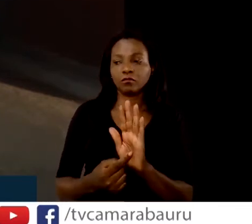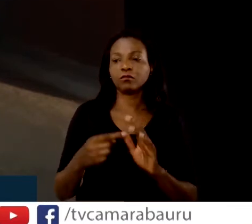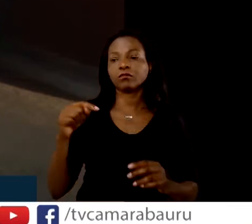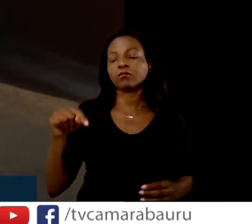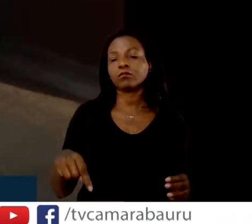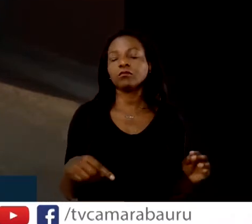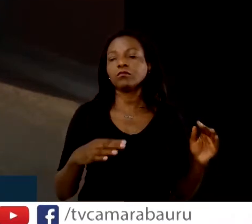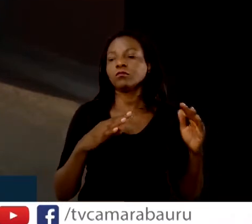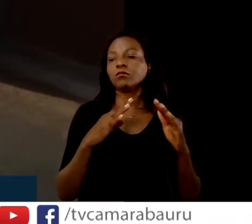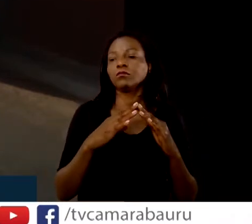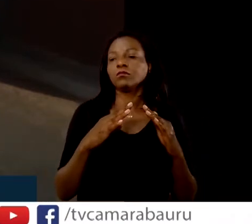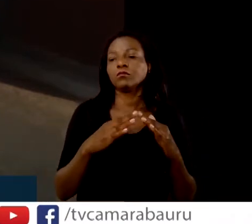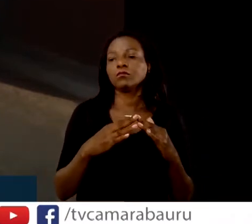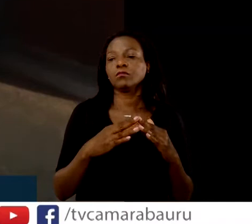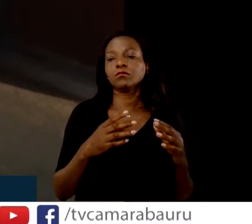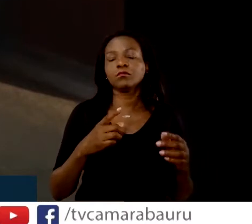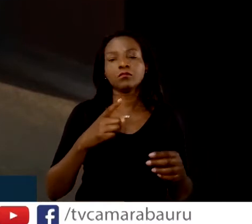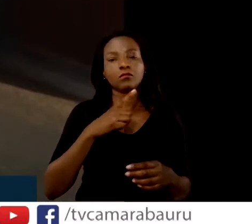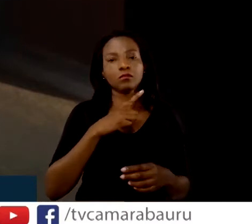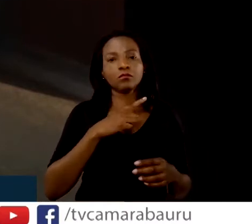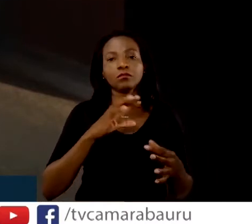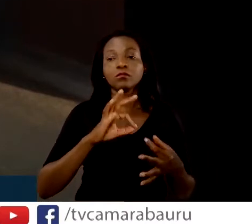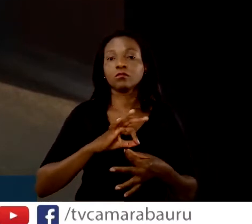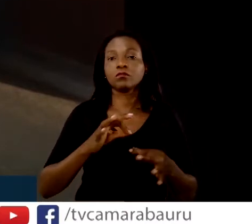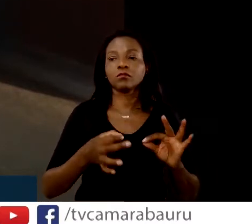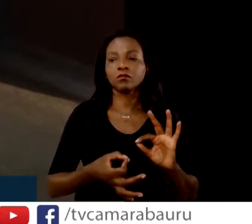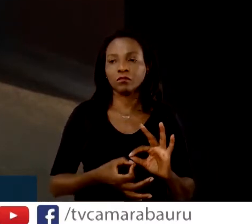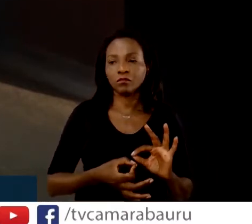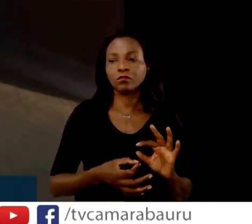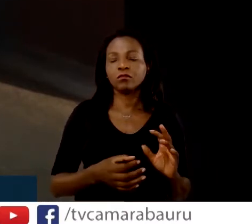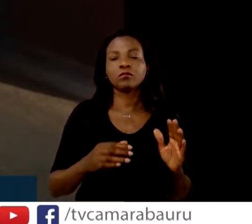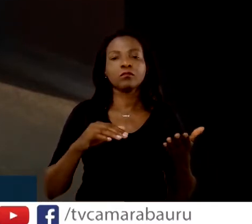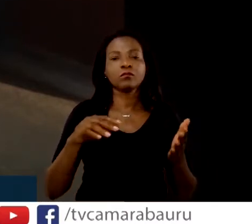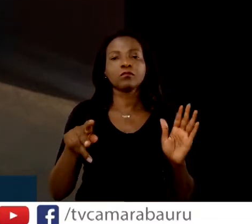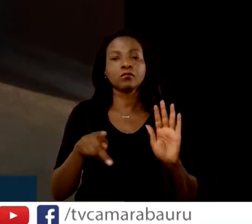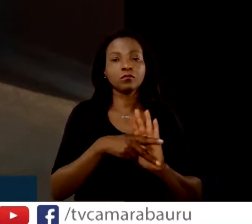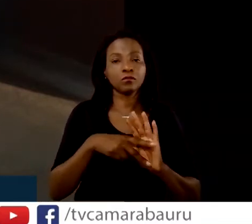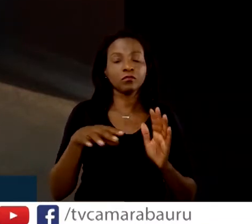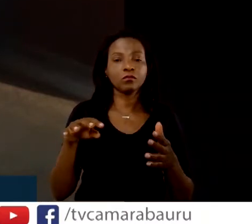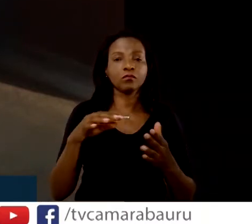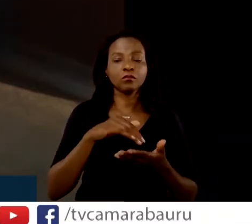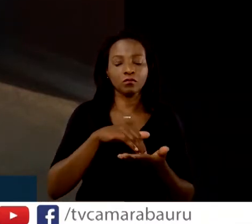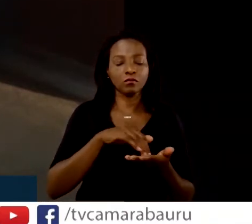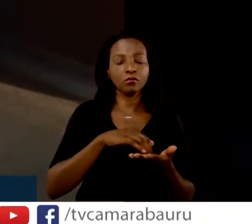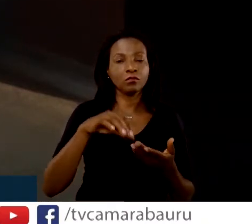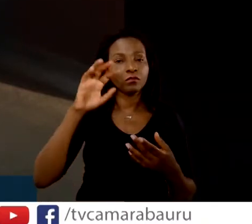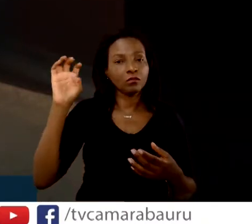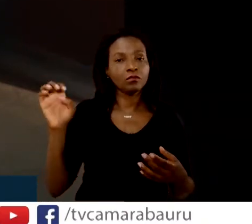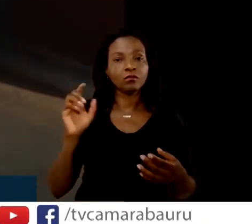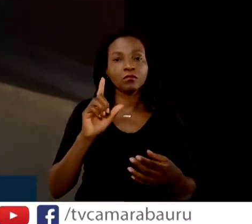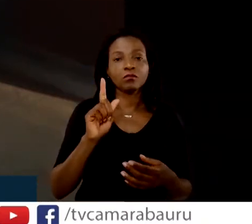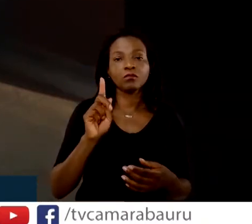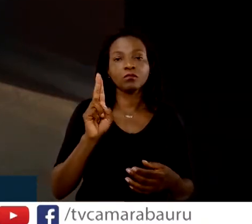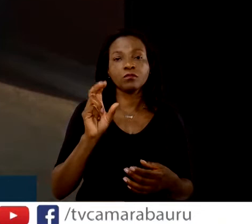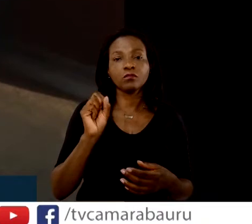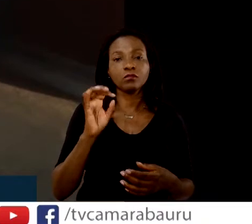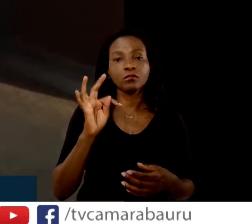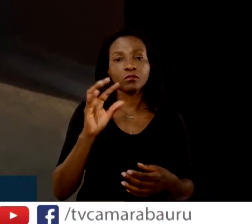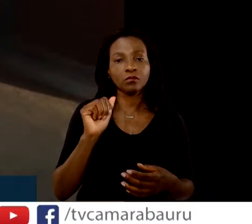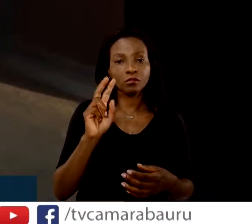Estou aqui com o ofício do secretário de Estado, Gustavo Diniz Junqueira,